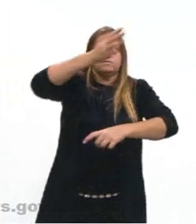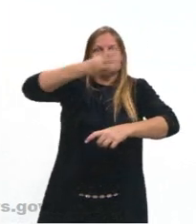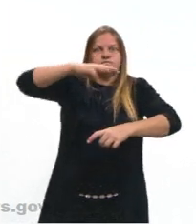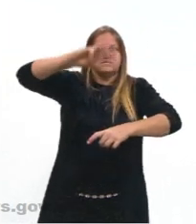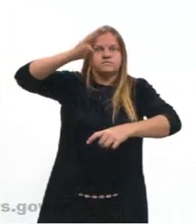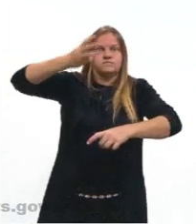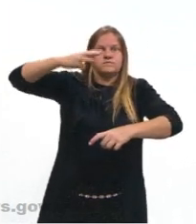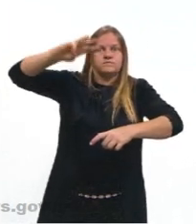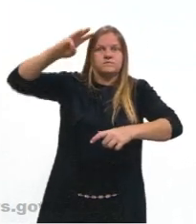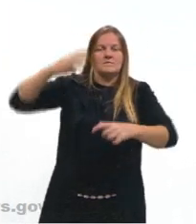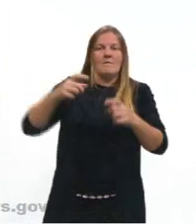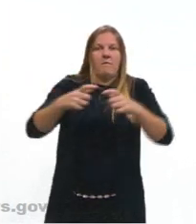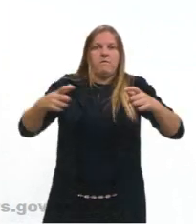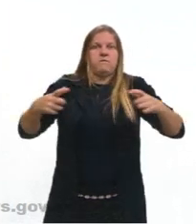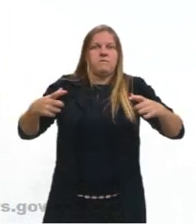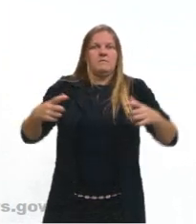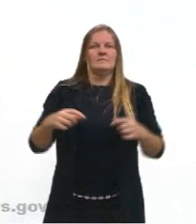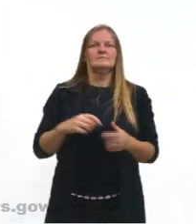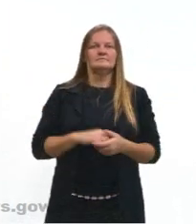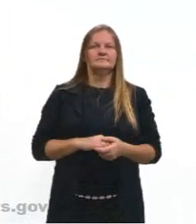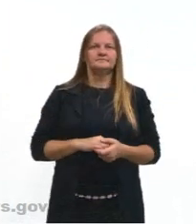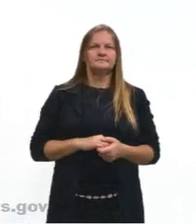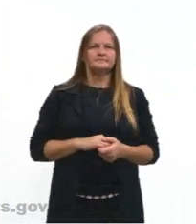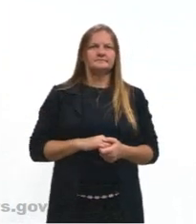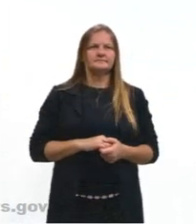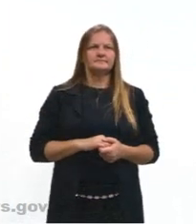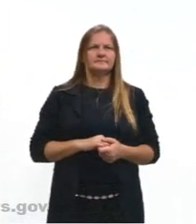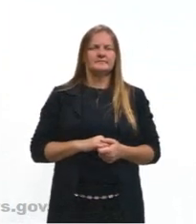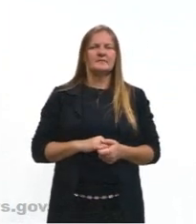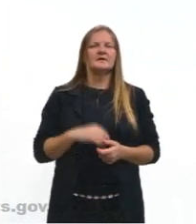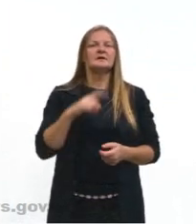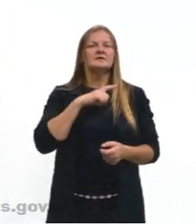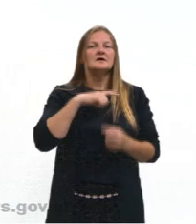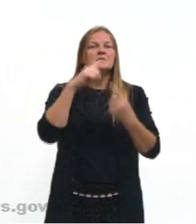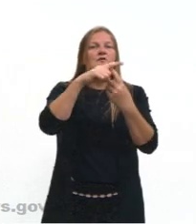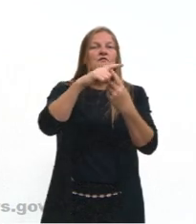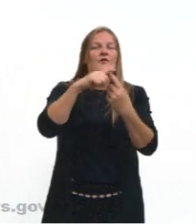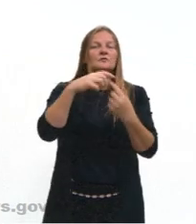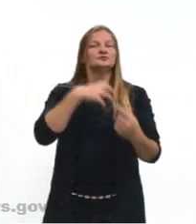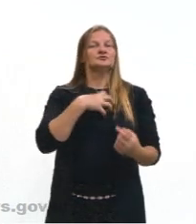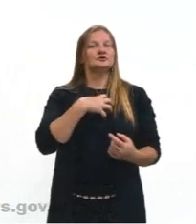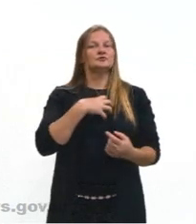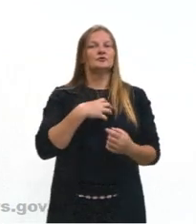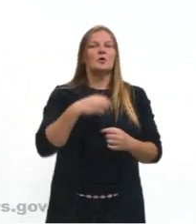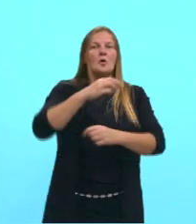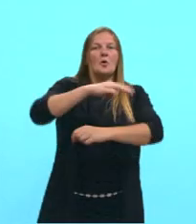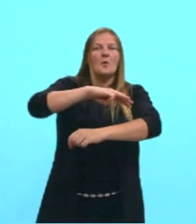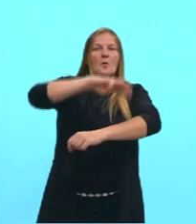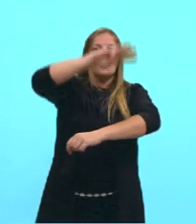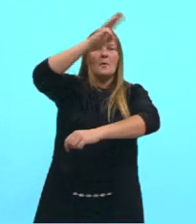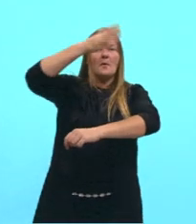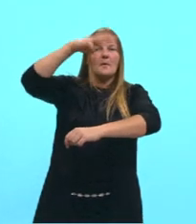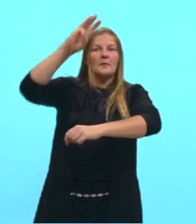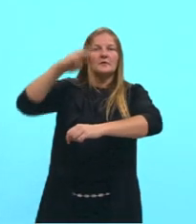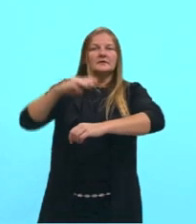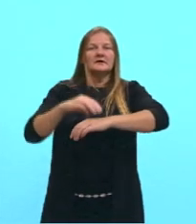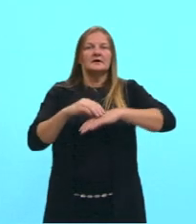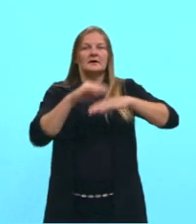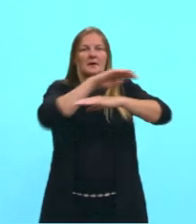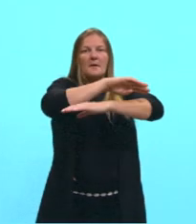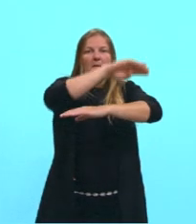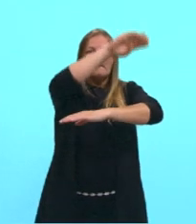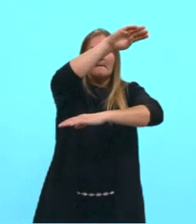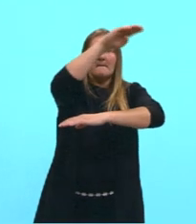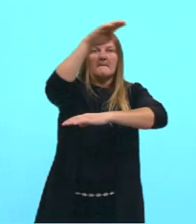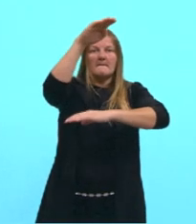certo? Mas macro relevo, principalmente. E aí as formas são as principais, a montanha, planaltos, planícies e depressões,